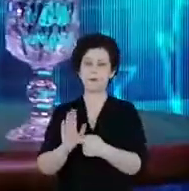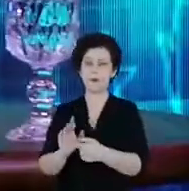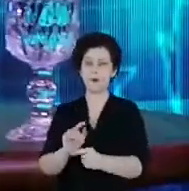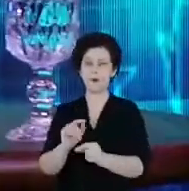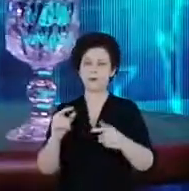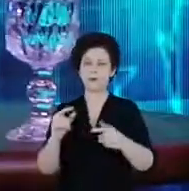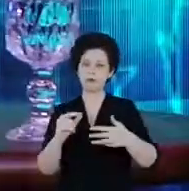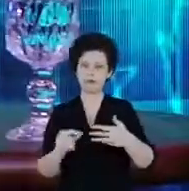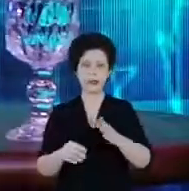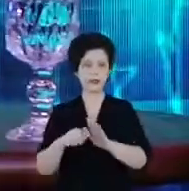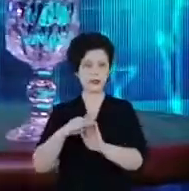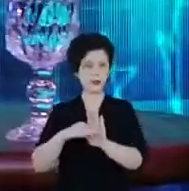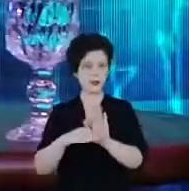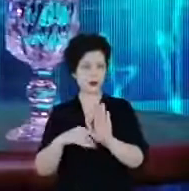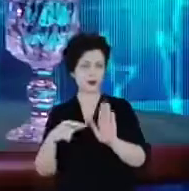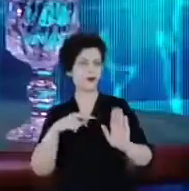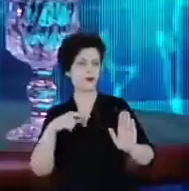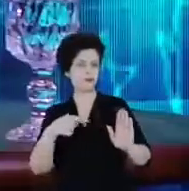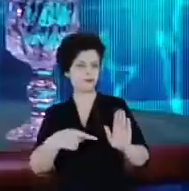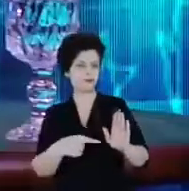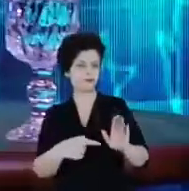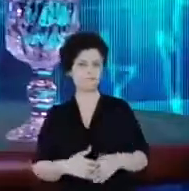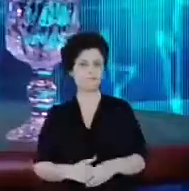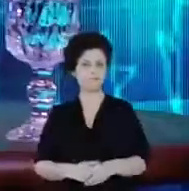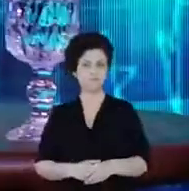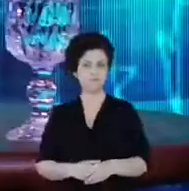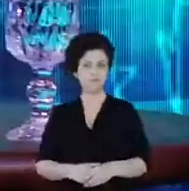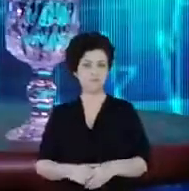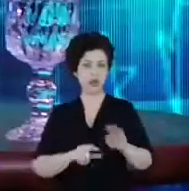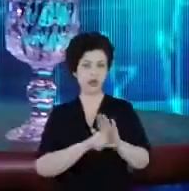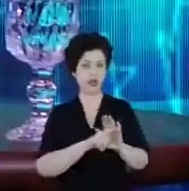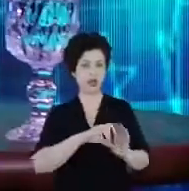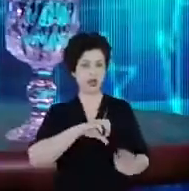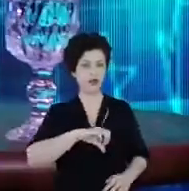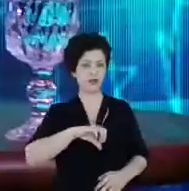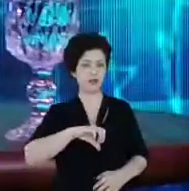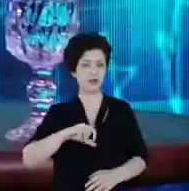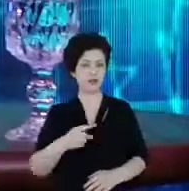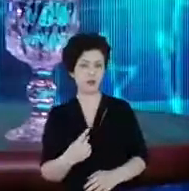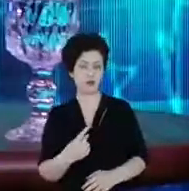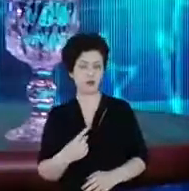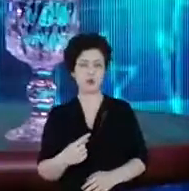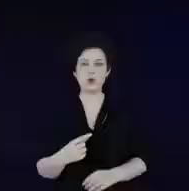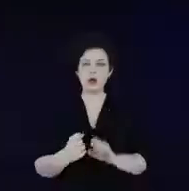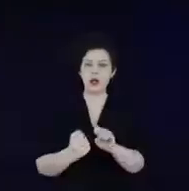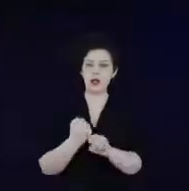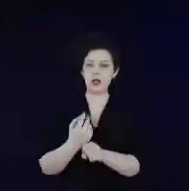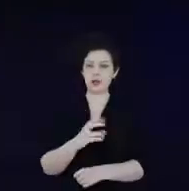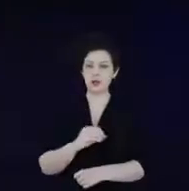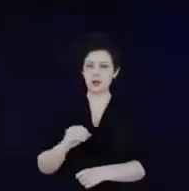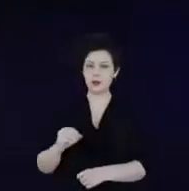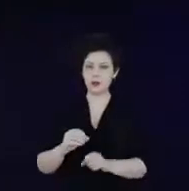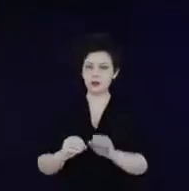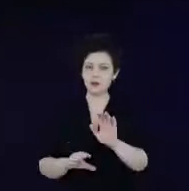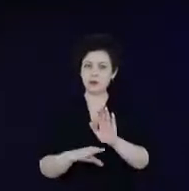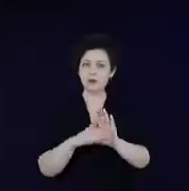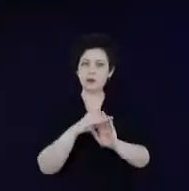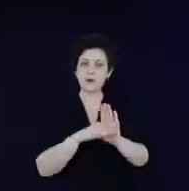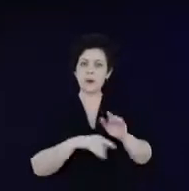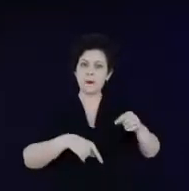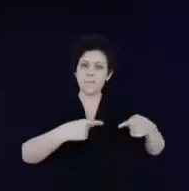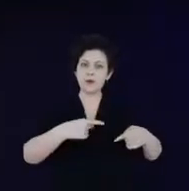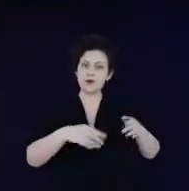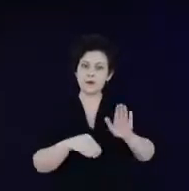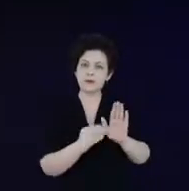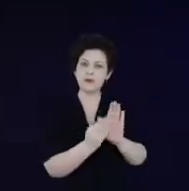programa. Então, a Lei 9.9.1 de 2000, ela instituiu a política de estímulo à pesquisa e desenvolvimento